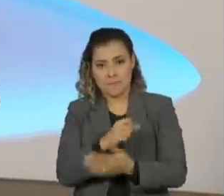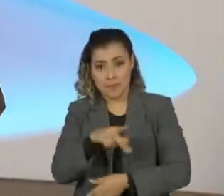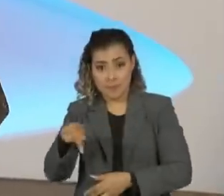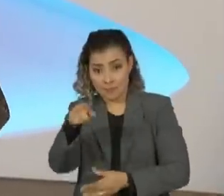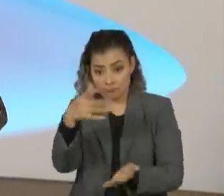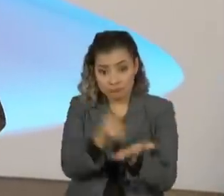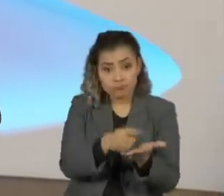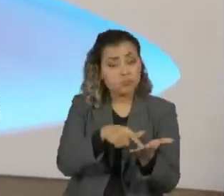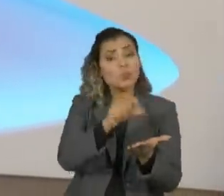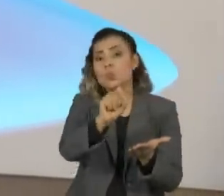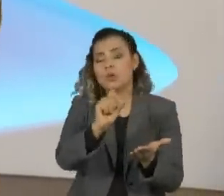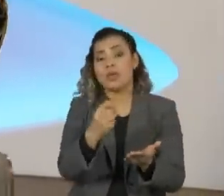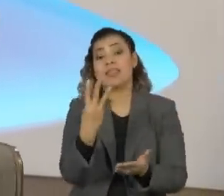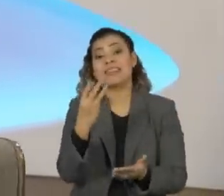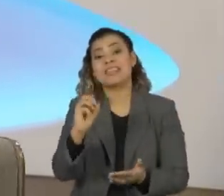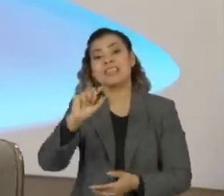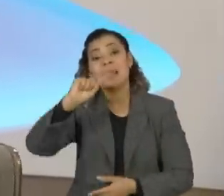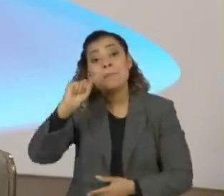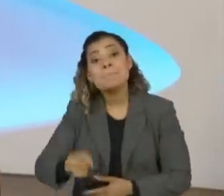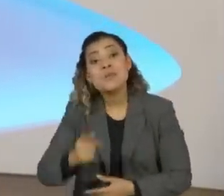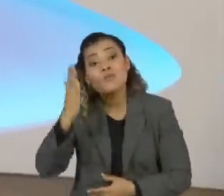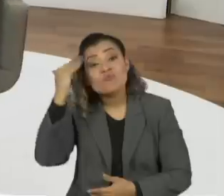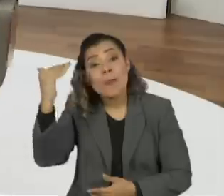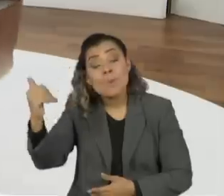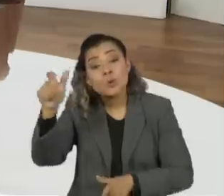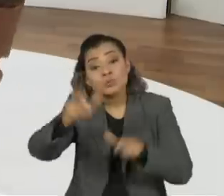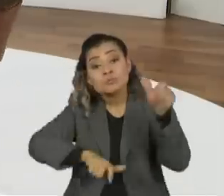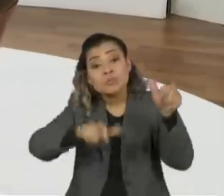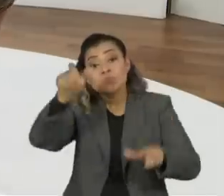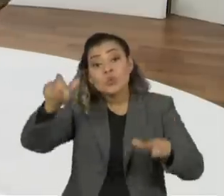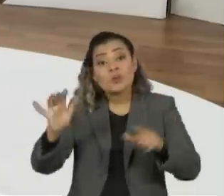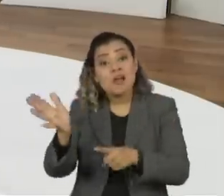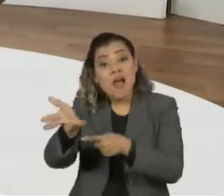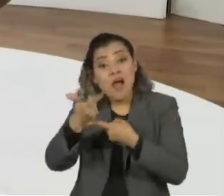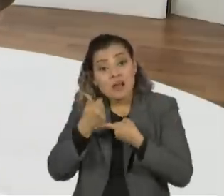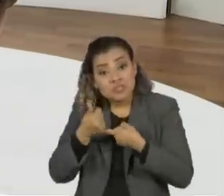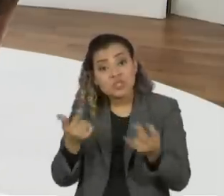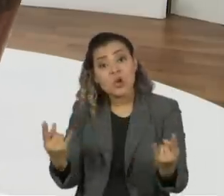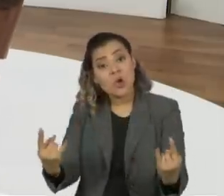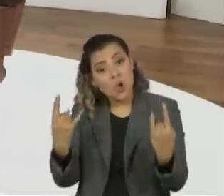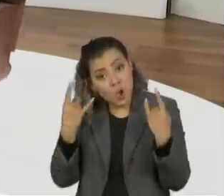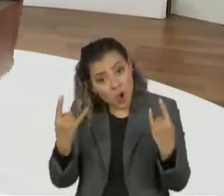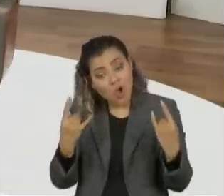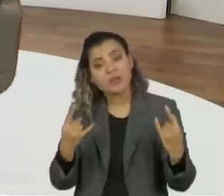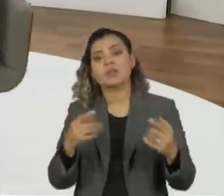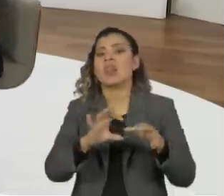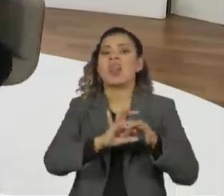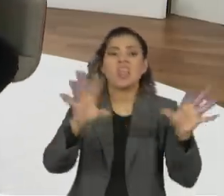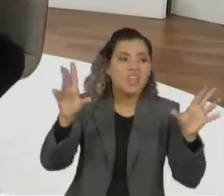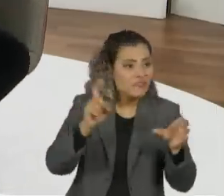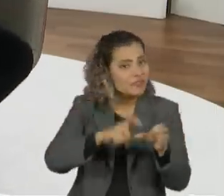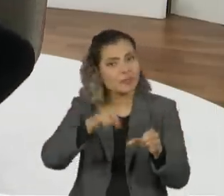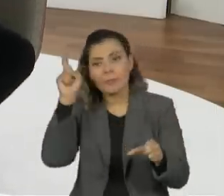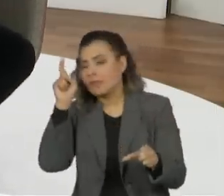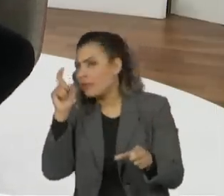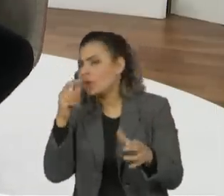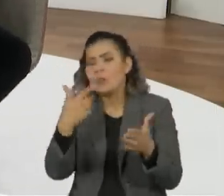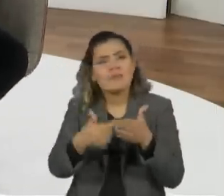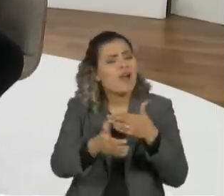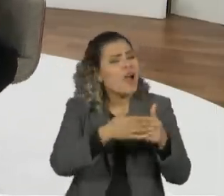baixa, tem mais de 30 mil artistas. E 30 mil artistas, você tem rock, alternativo, independente, bandas